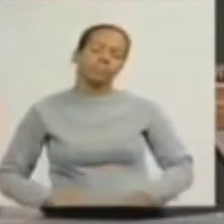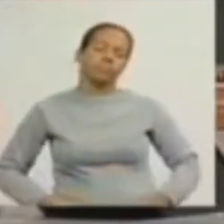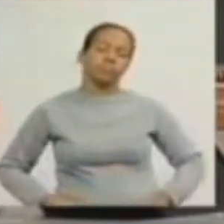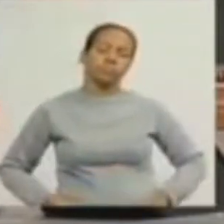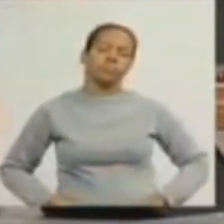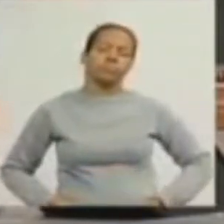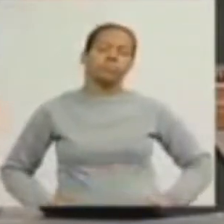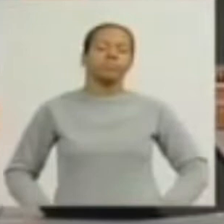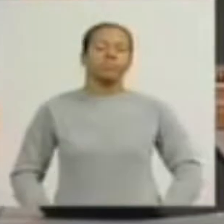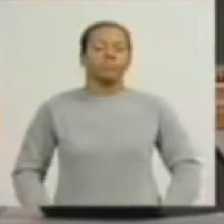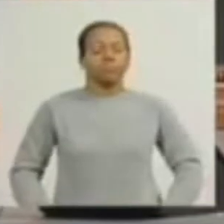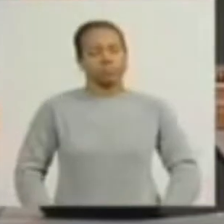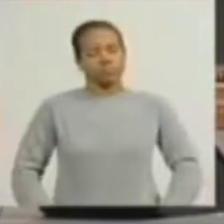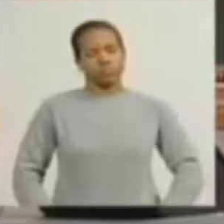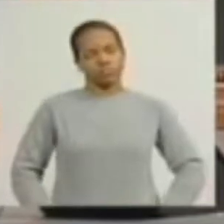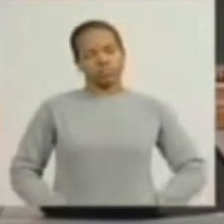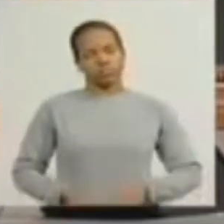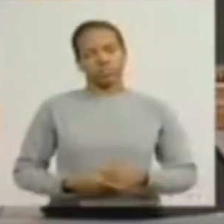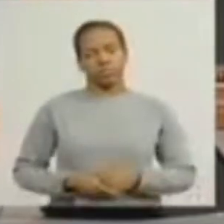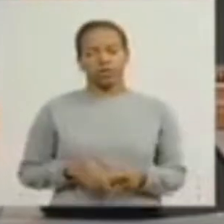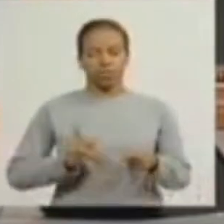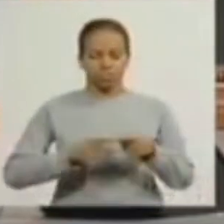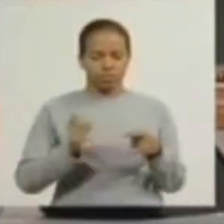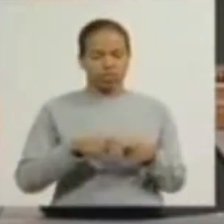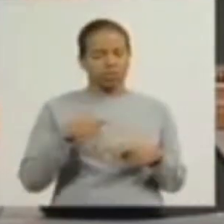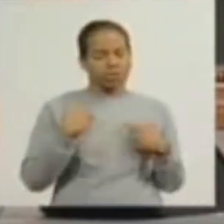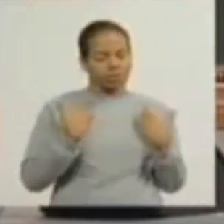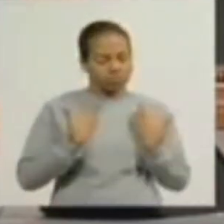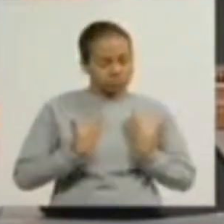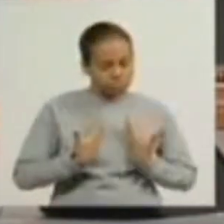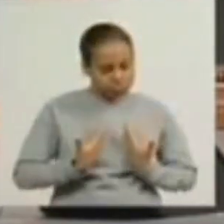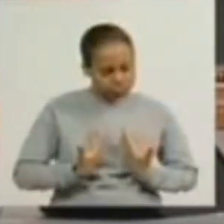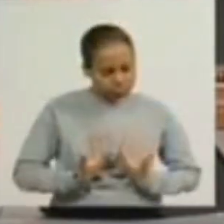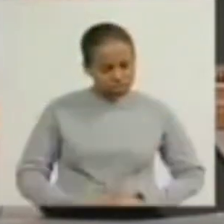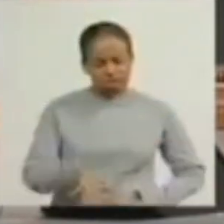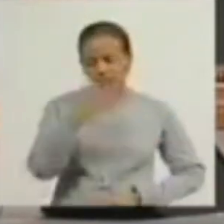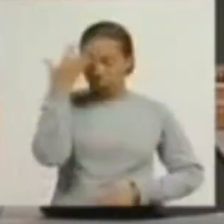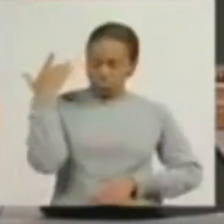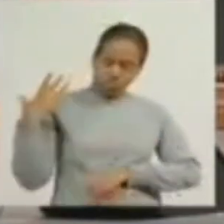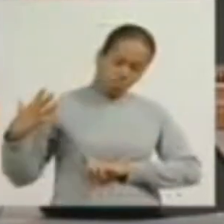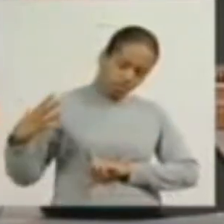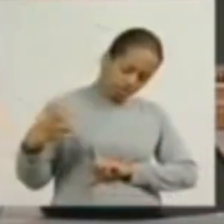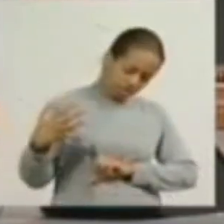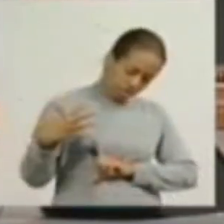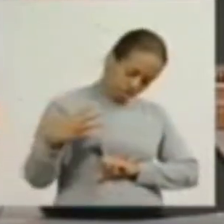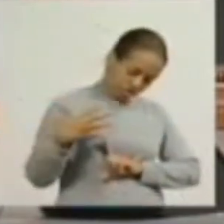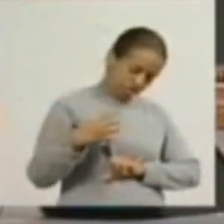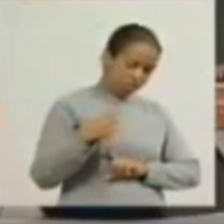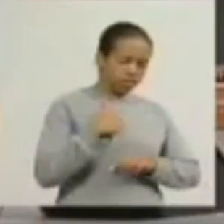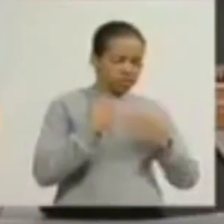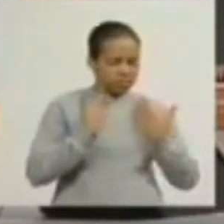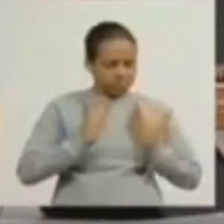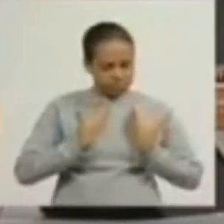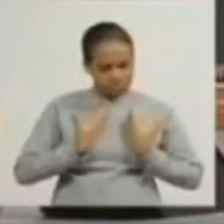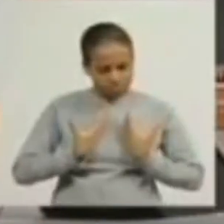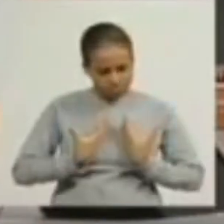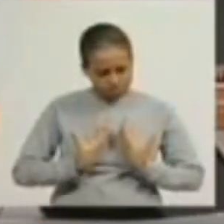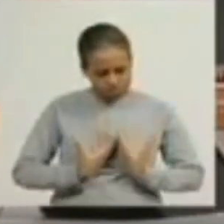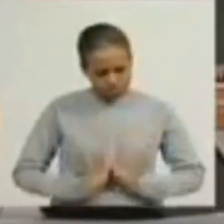porque eu já não estou aguentando mais tanta perseguição e tanto